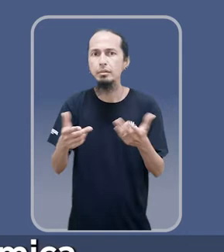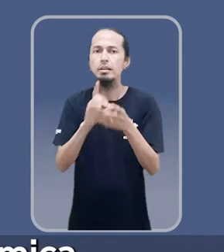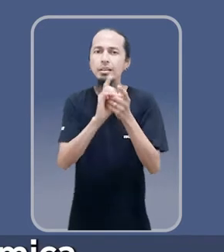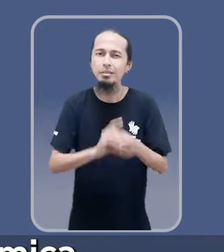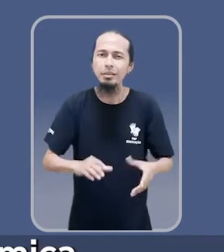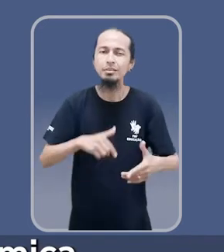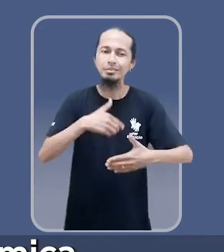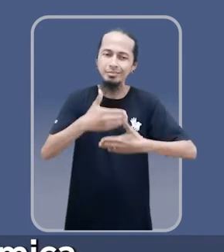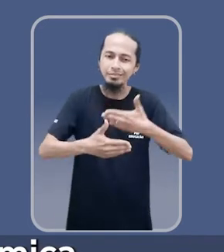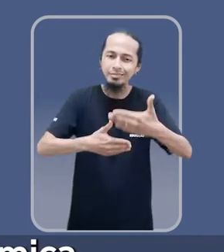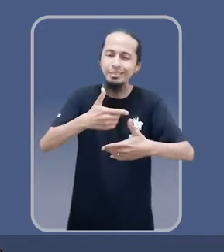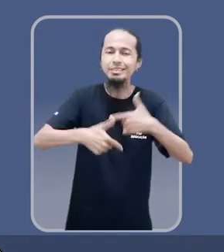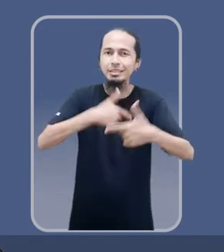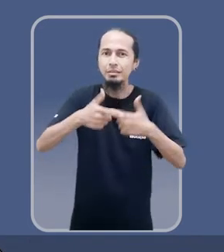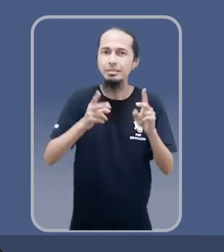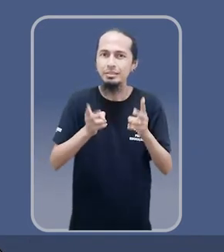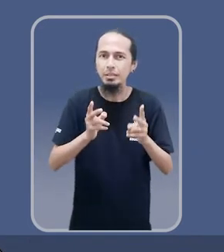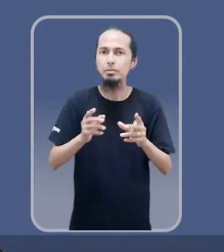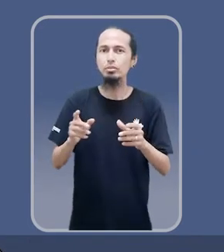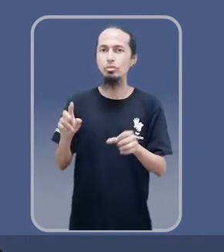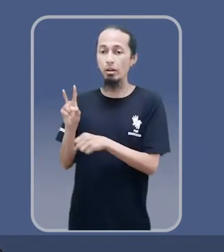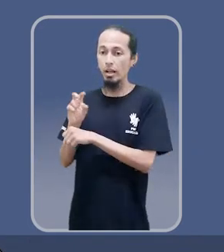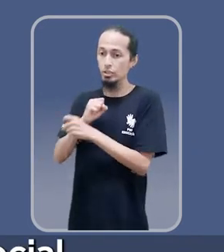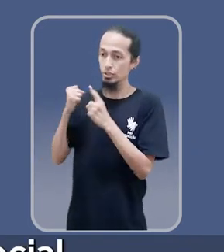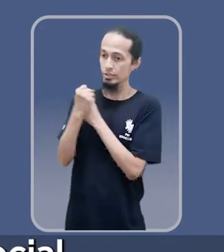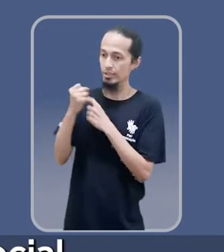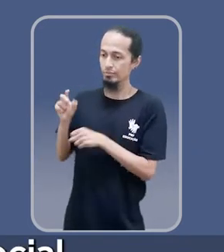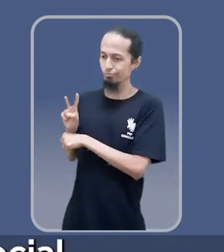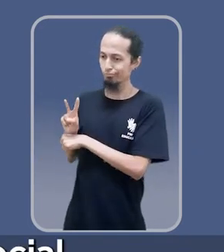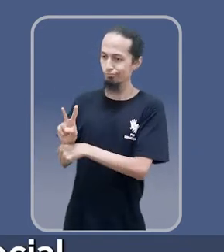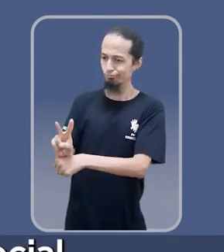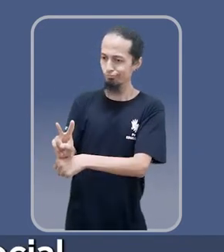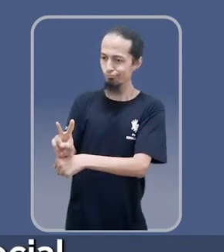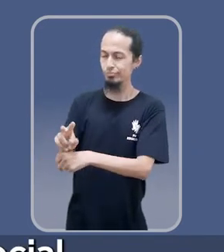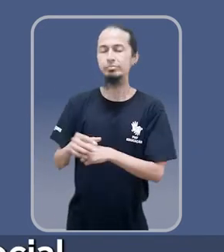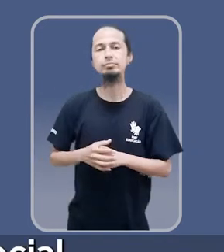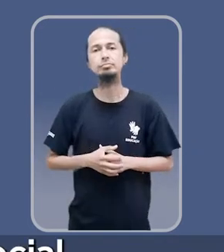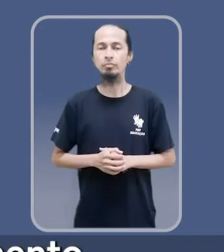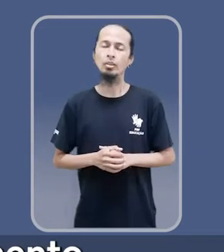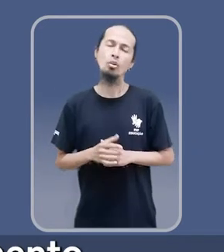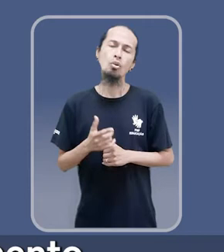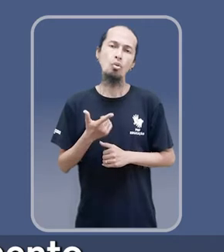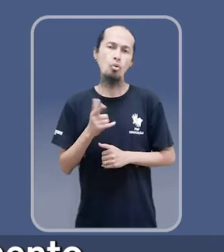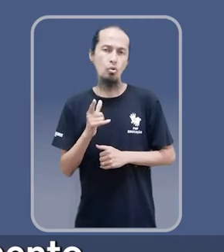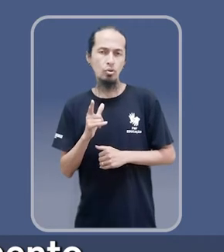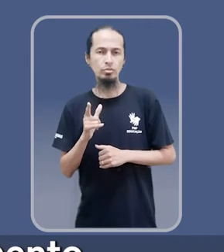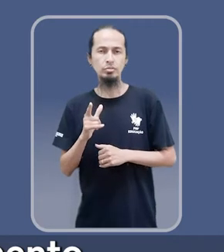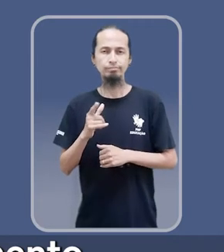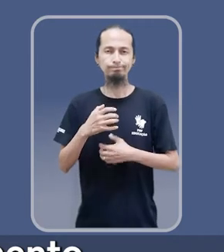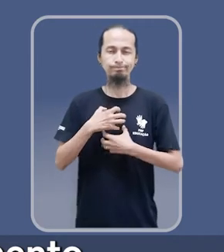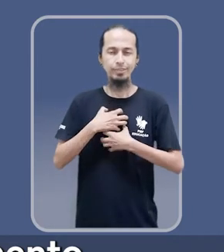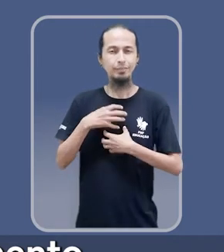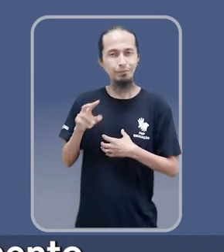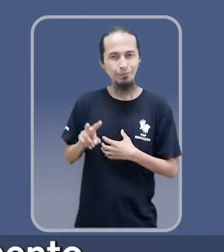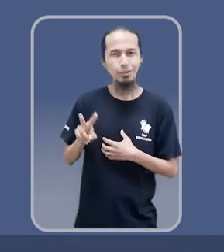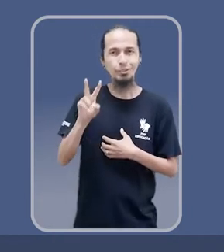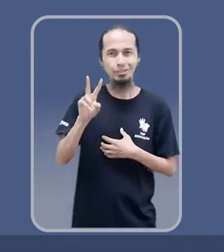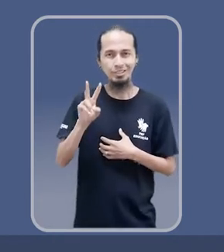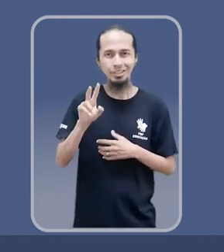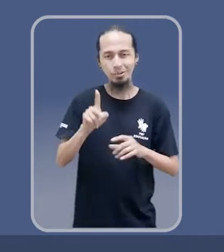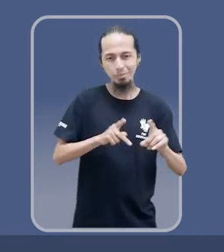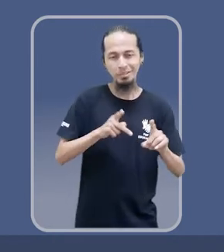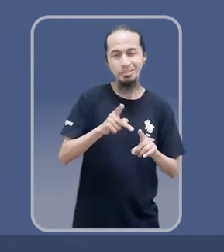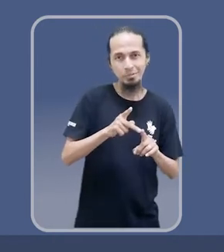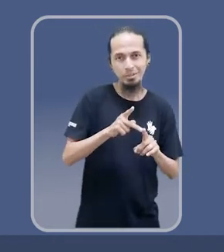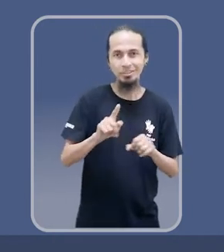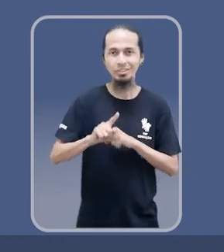permitam uma dinâmica desse sistema de planejamento sempre com monitoramento social. Outra forma de valorizar o planejamento e a